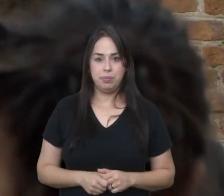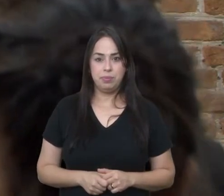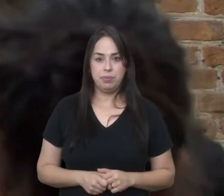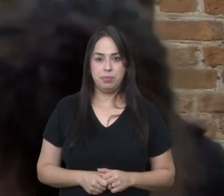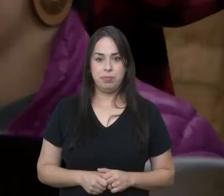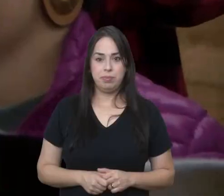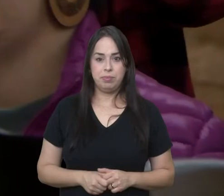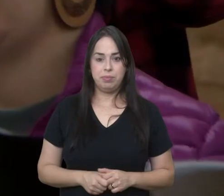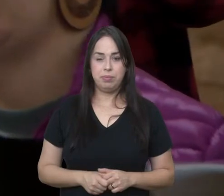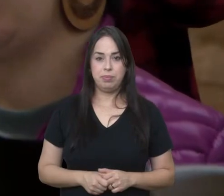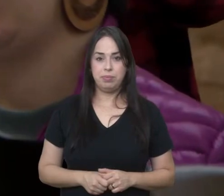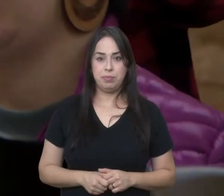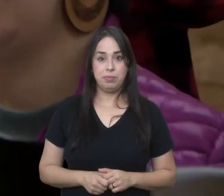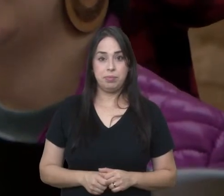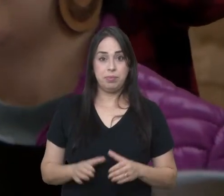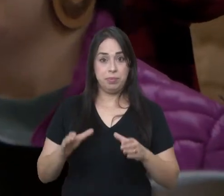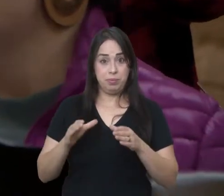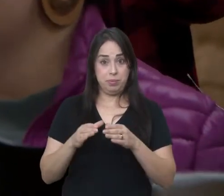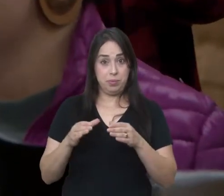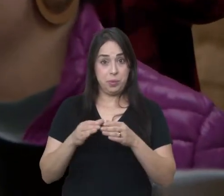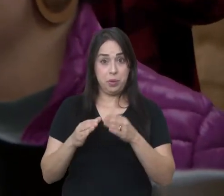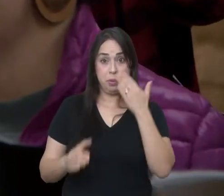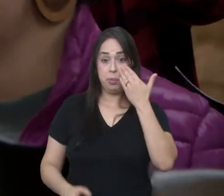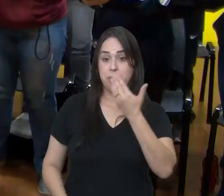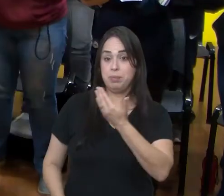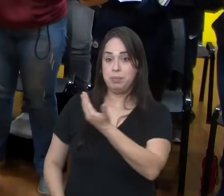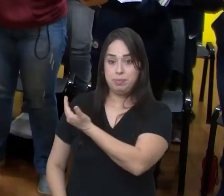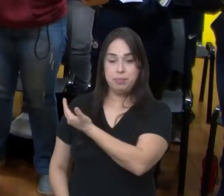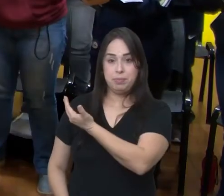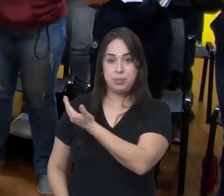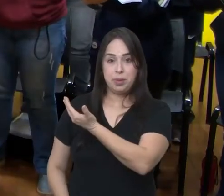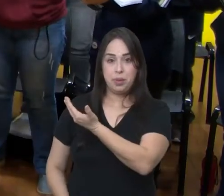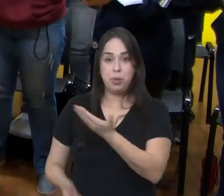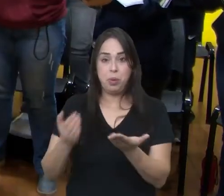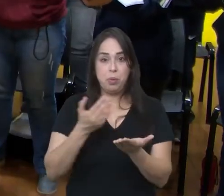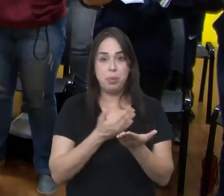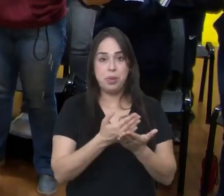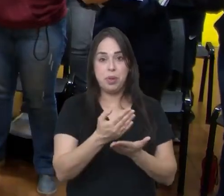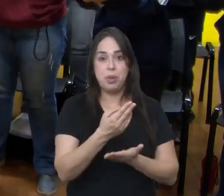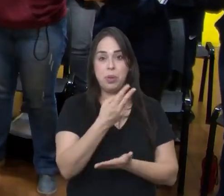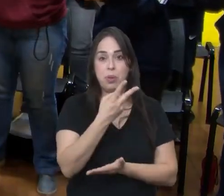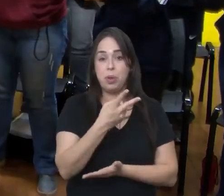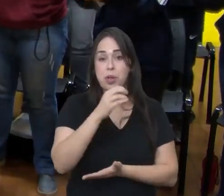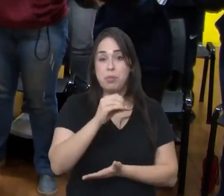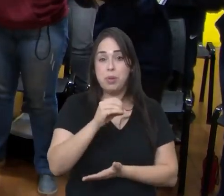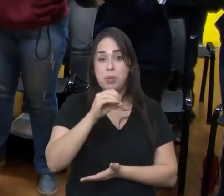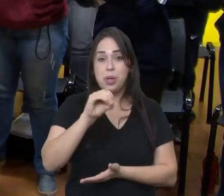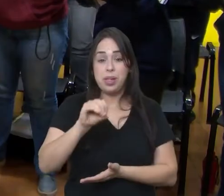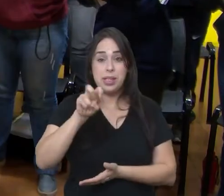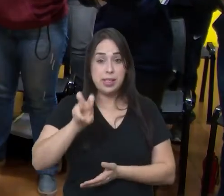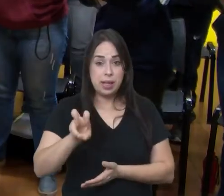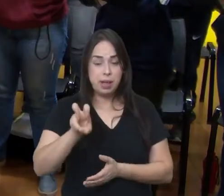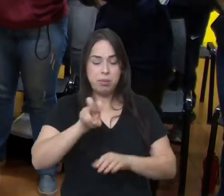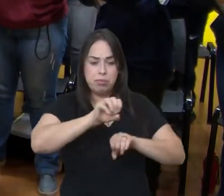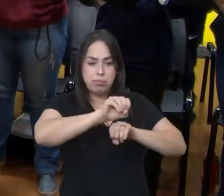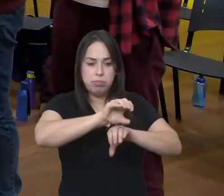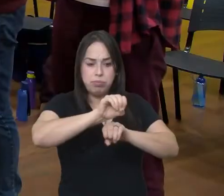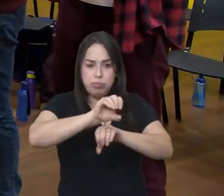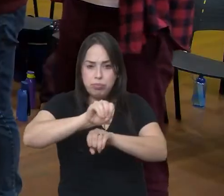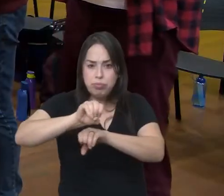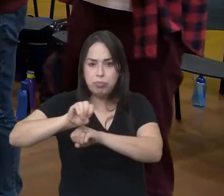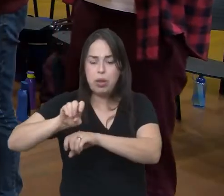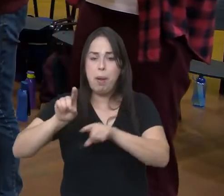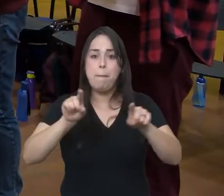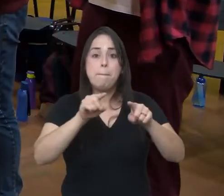O Coro Sinfônico de São José dos Campos nasceu no ano de 2005 com a missão de oferecer educação musical